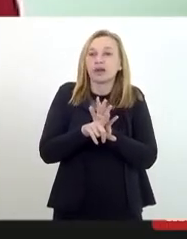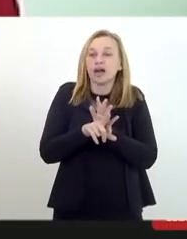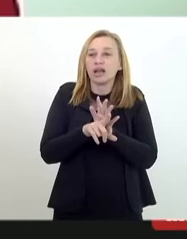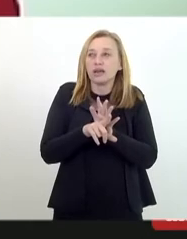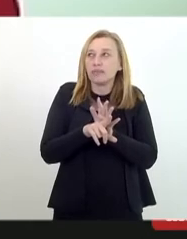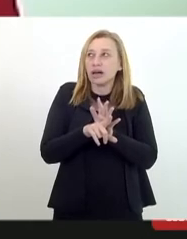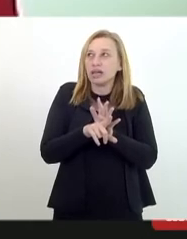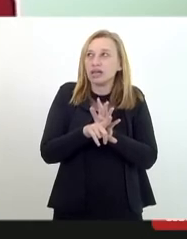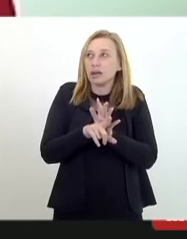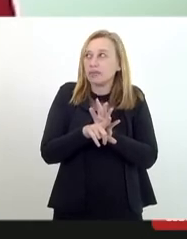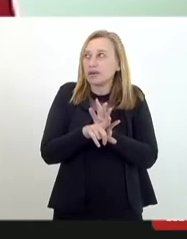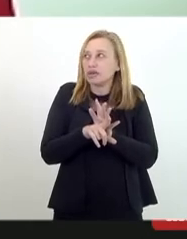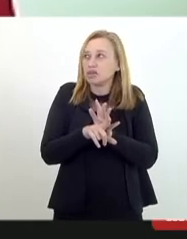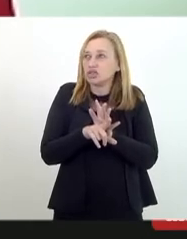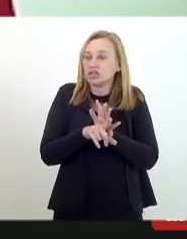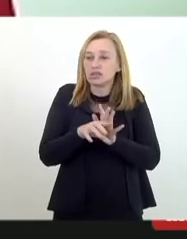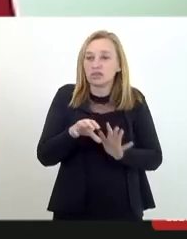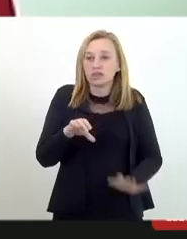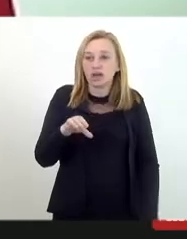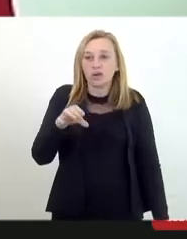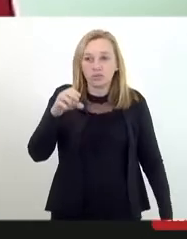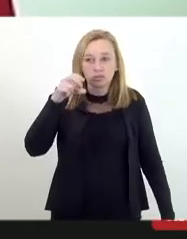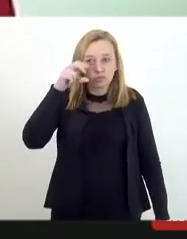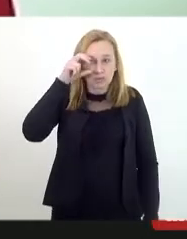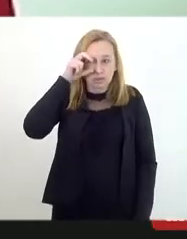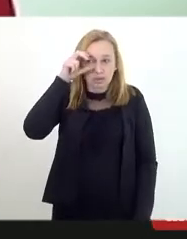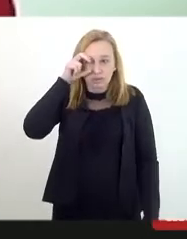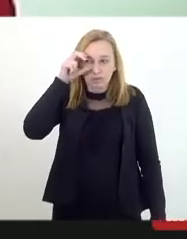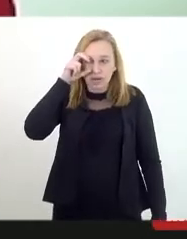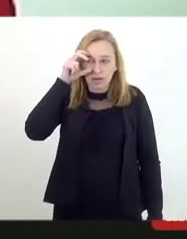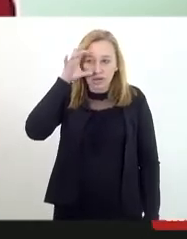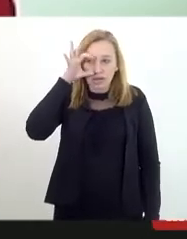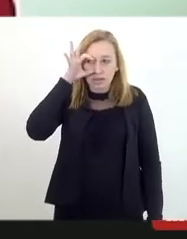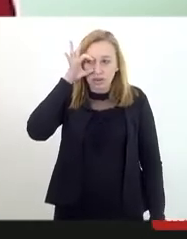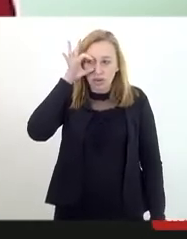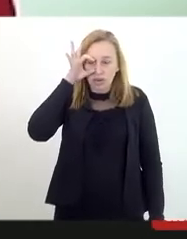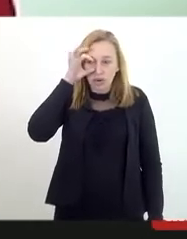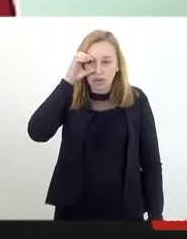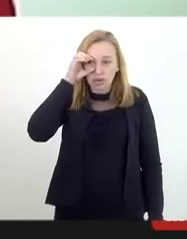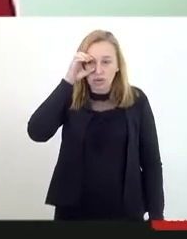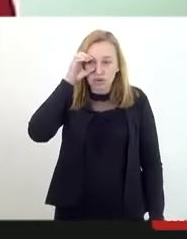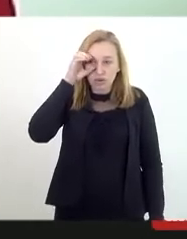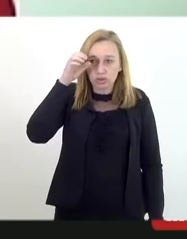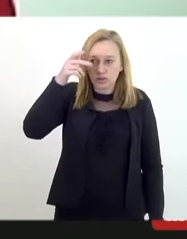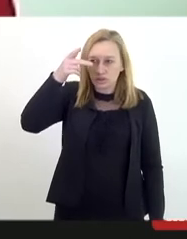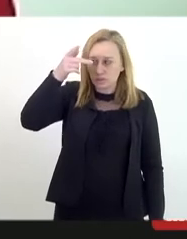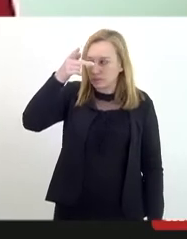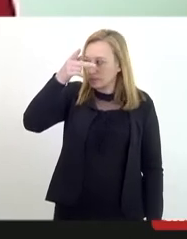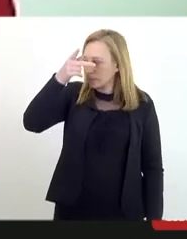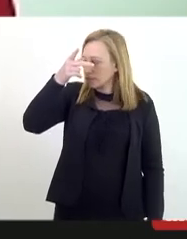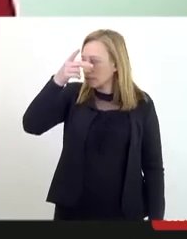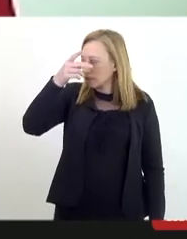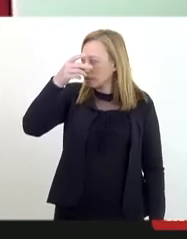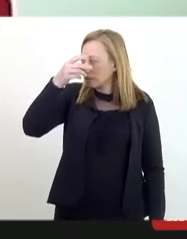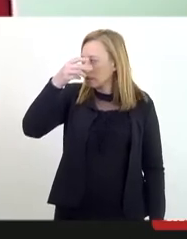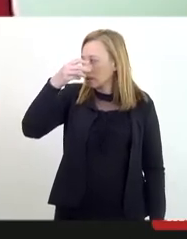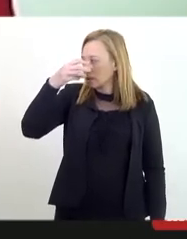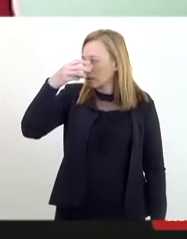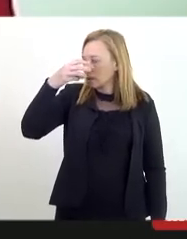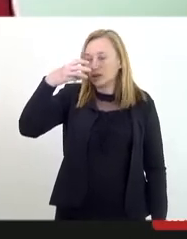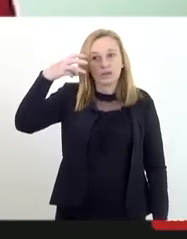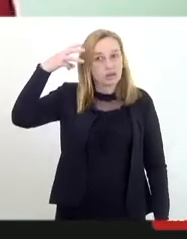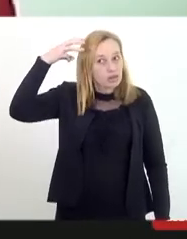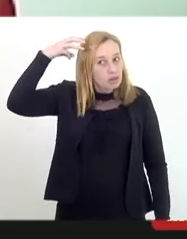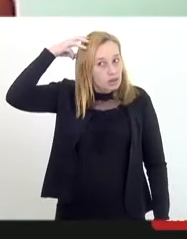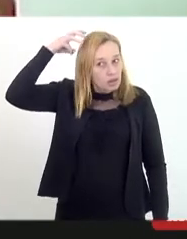que nós temos a DECRAD, que é única no nosso Estado, embora nós tenhamos aqui um projeto de lei de nossa